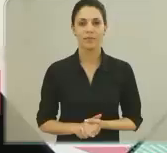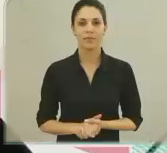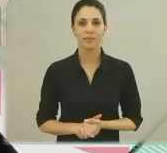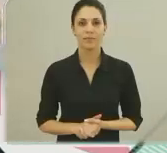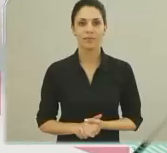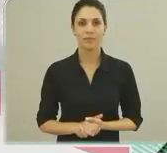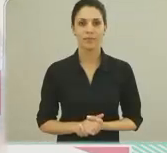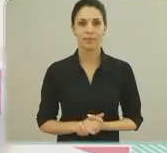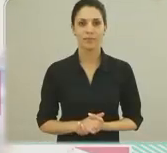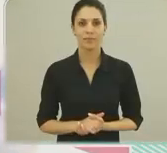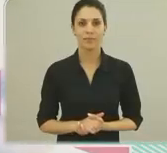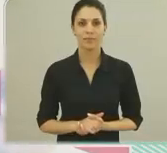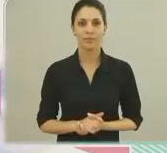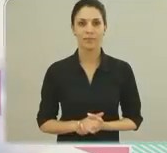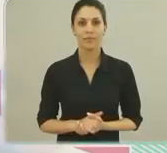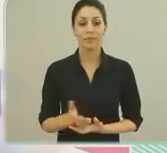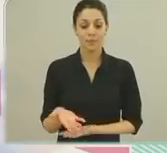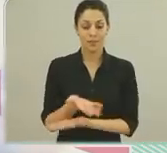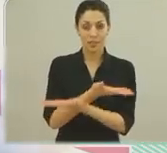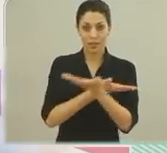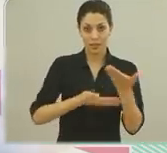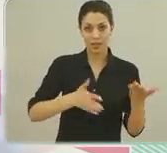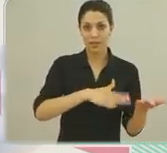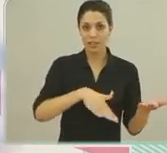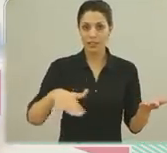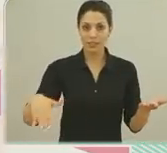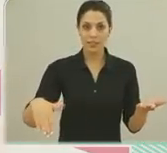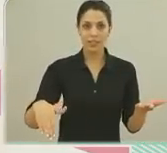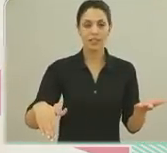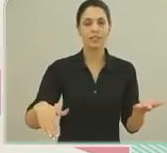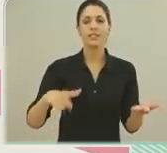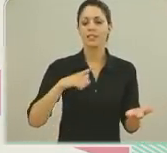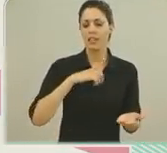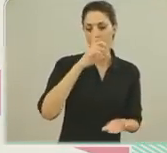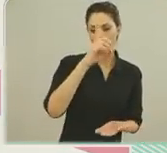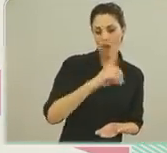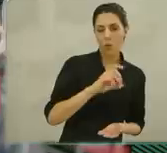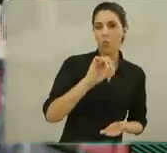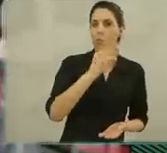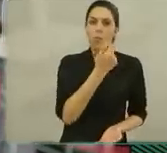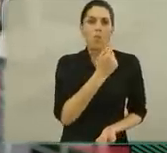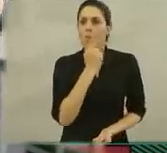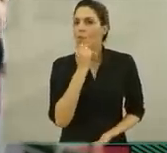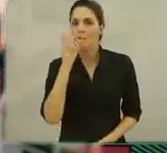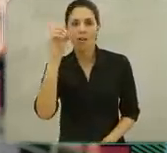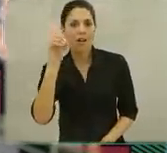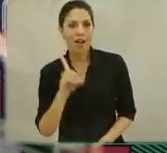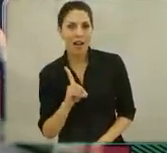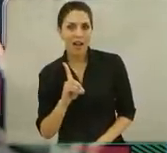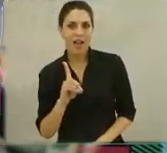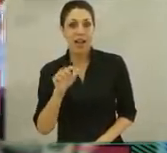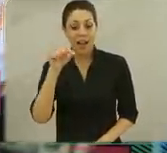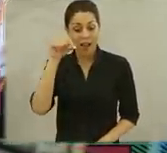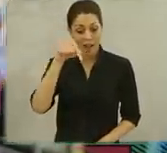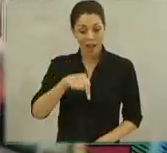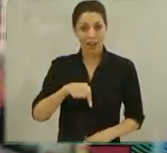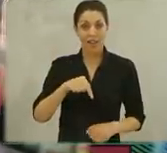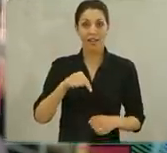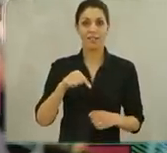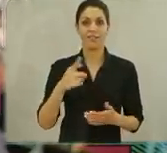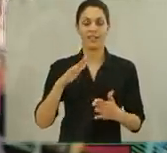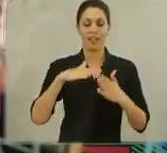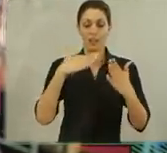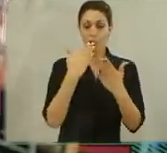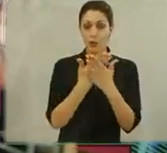A relação das crianças portadoras e não portadoras de necessidade de cada dia especiais